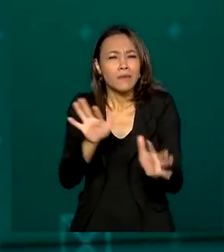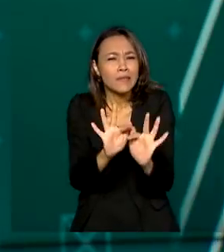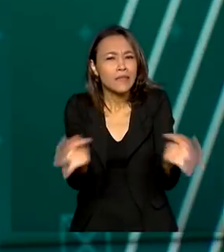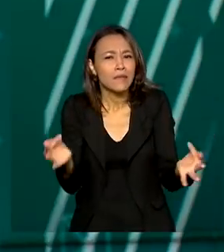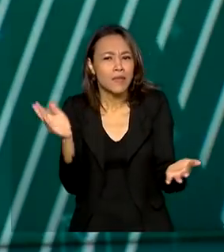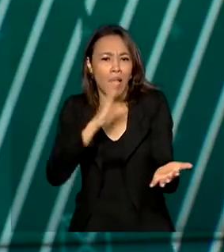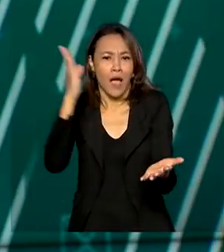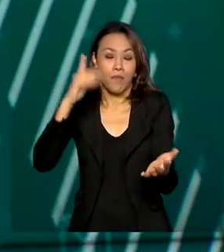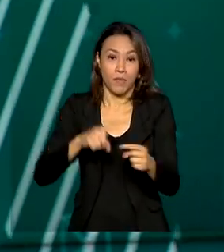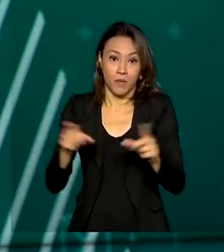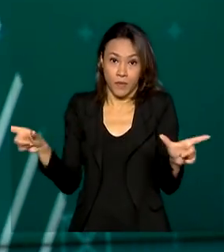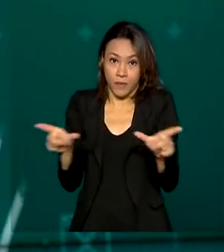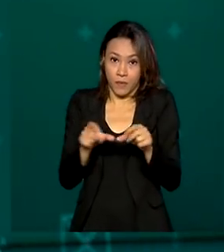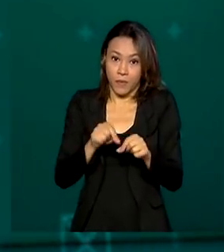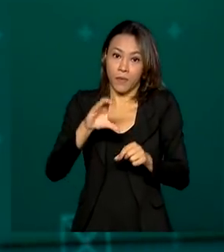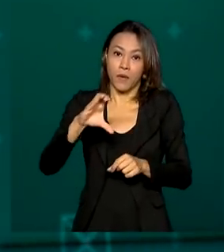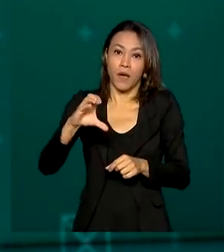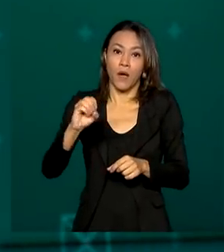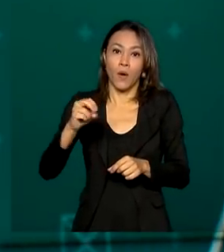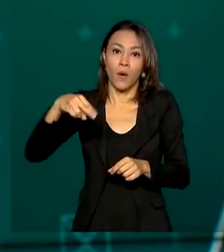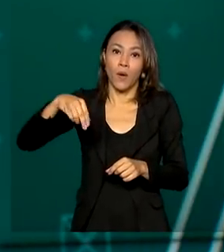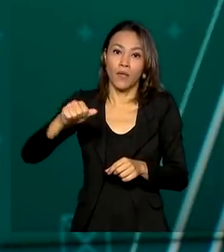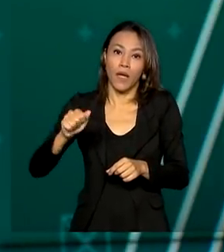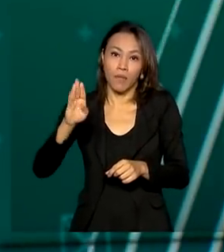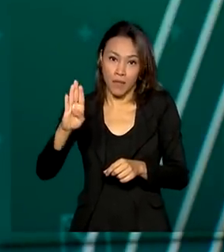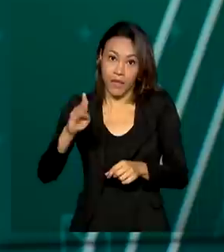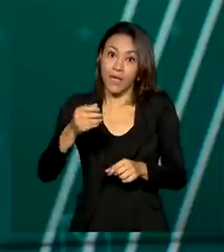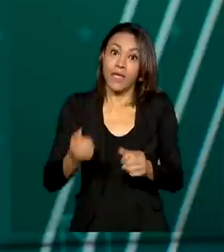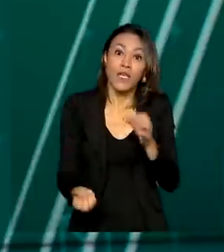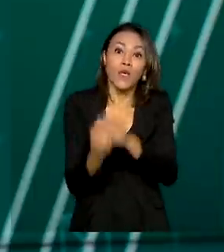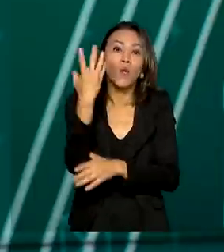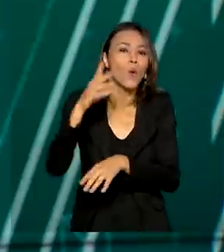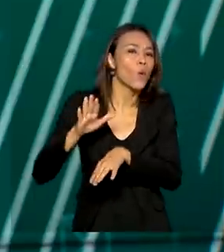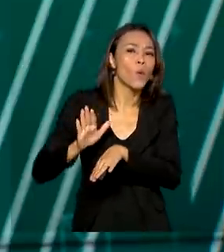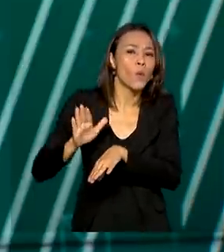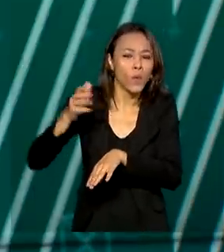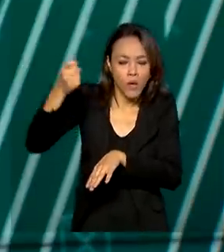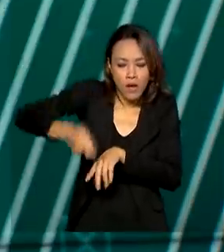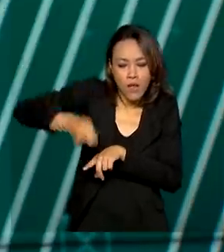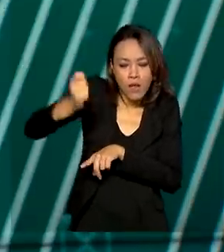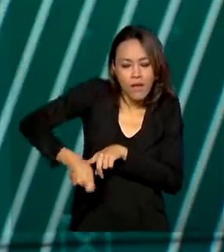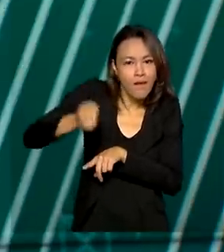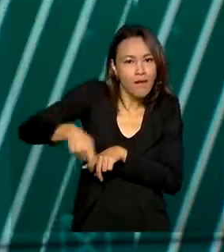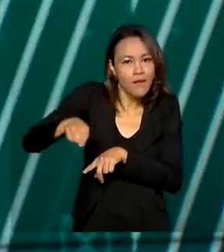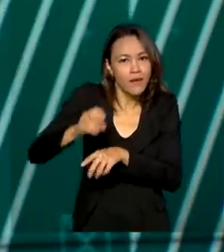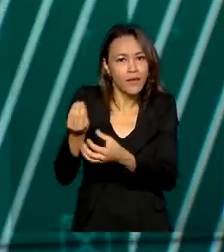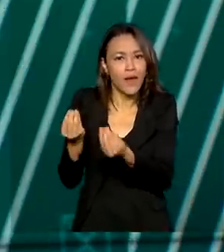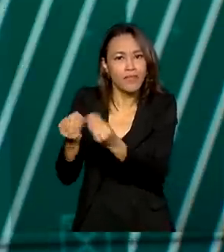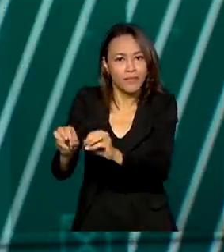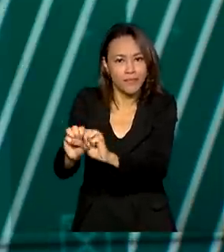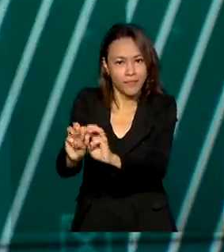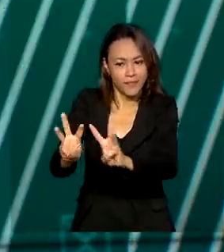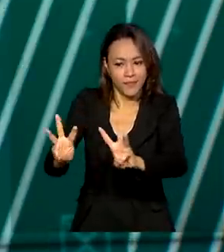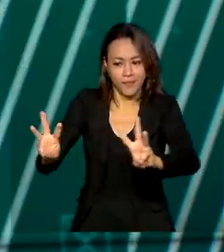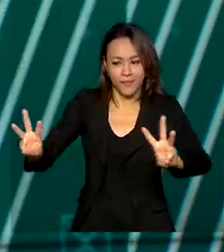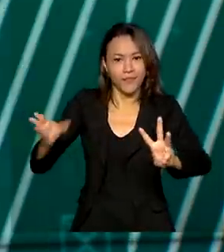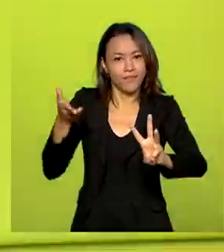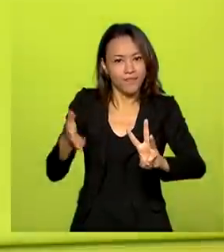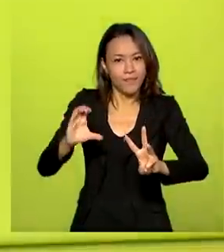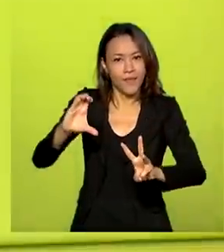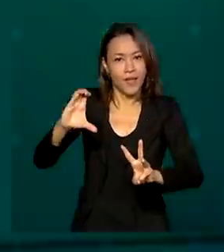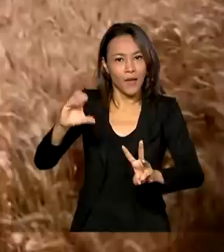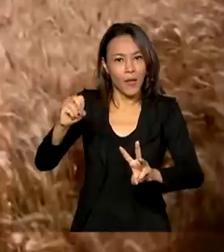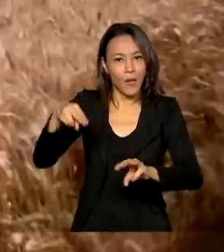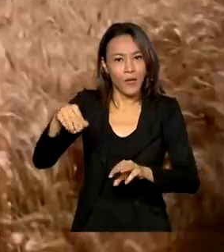A Companhia Nacional de Abastecimento criou o Leilão para Você, um espaço exclusivo no portal da Conab para facilitar o comércio no